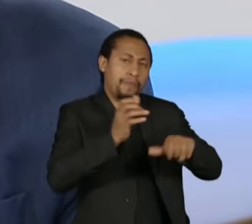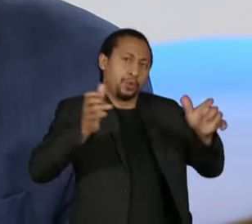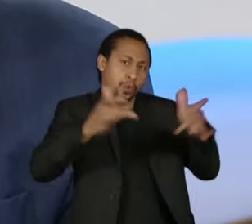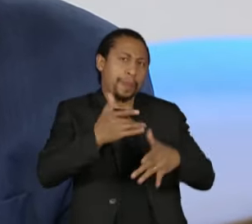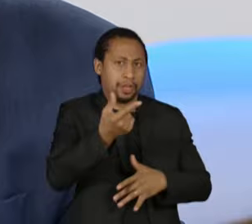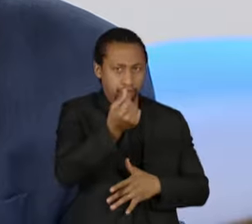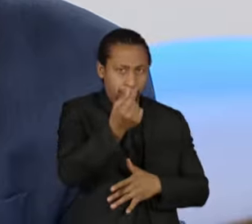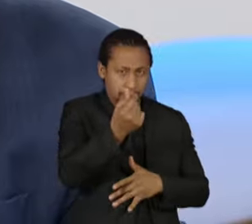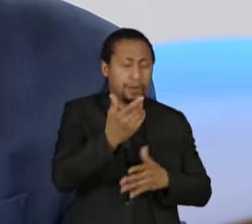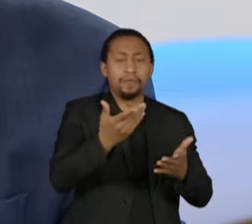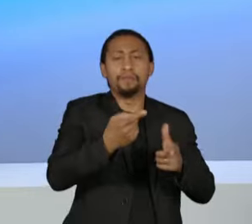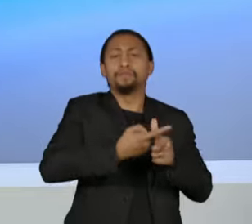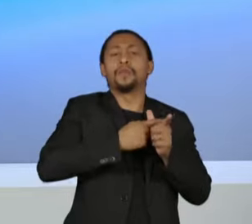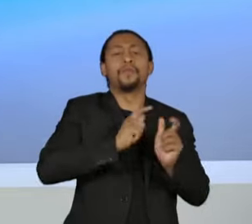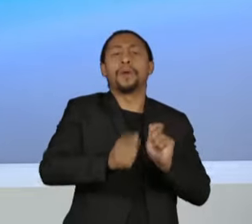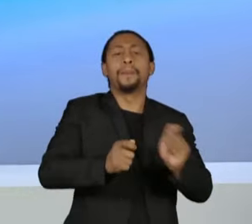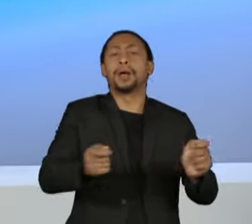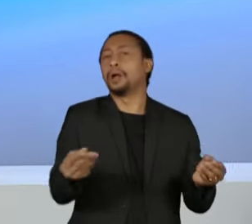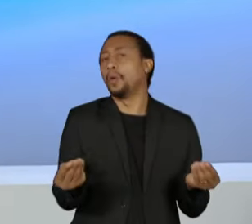para investimento,